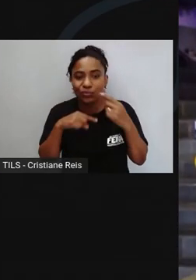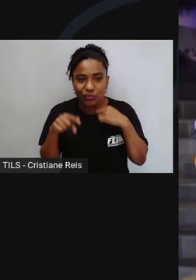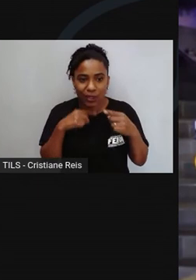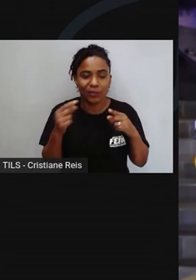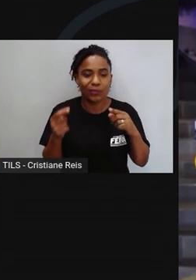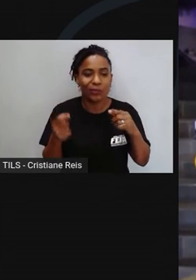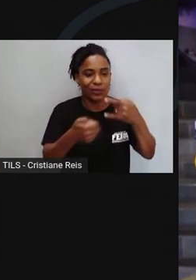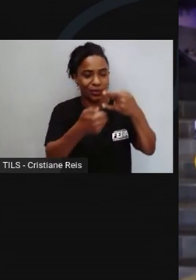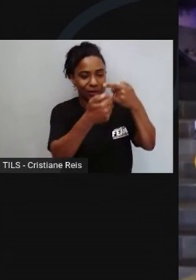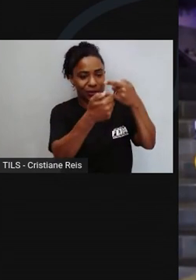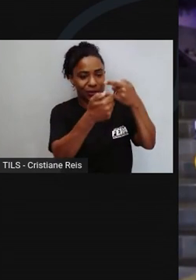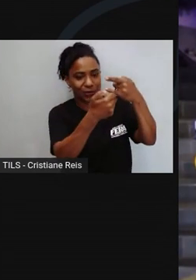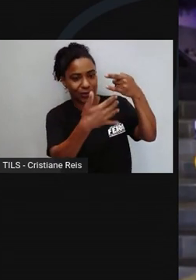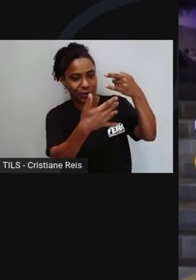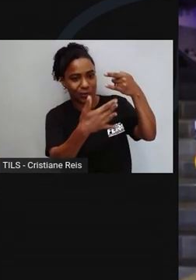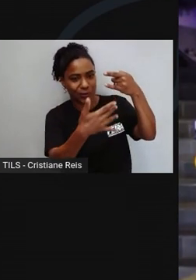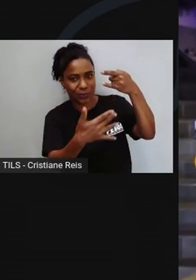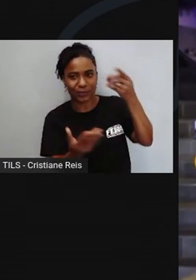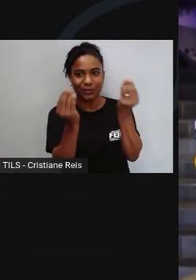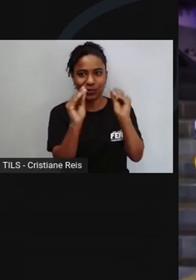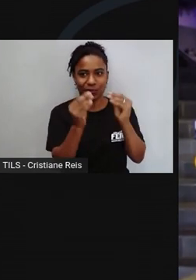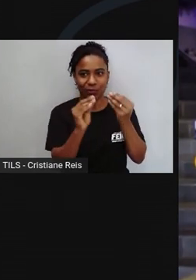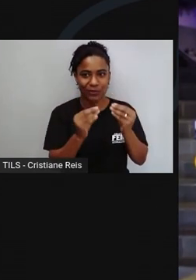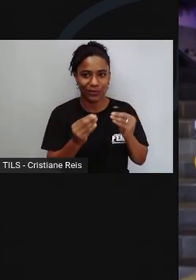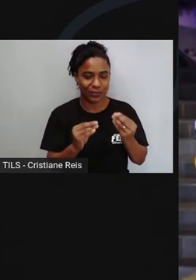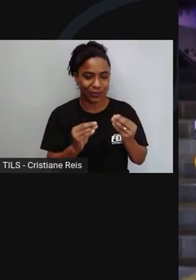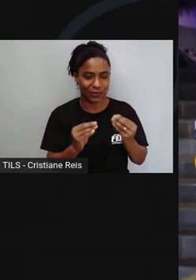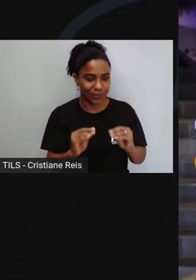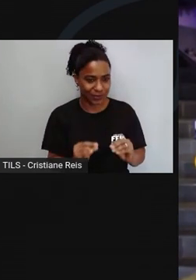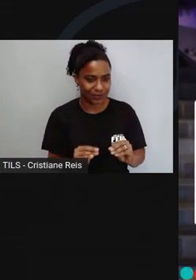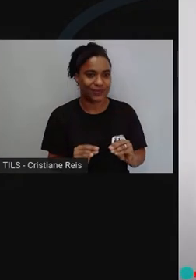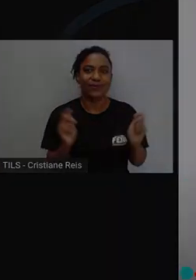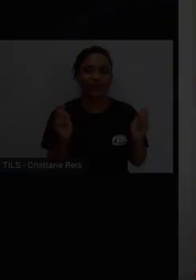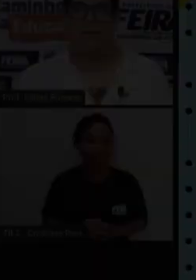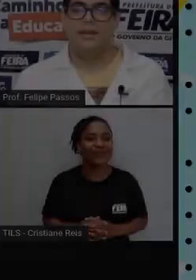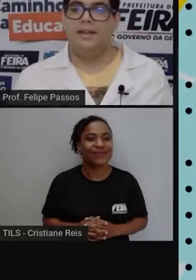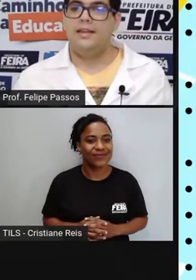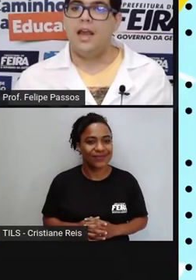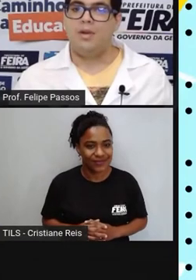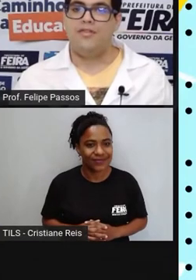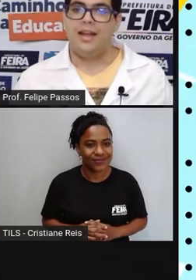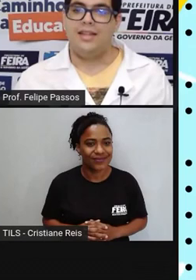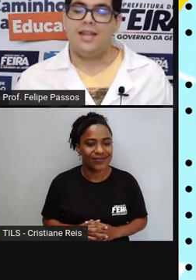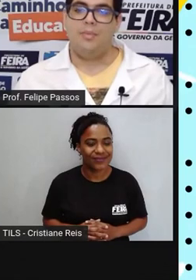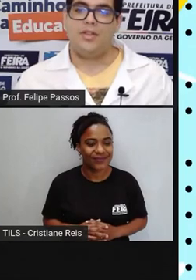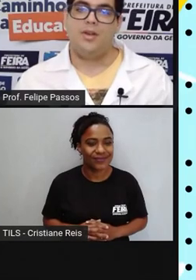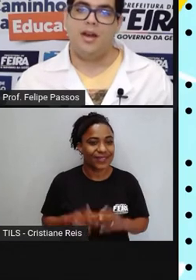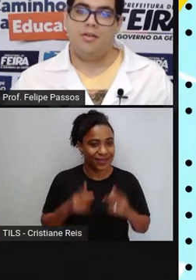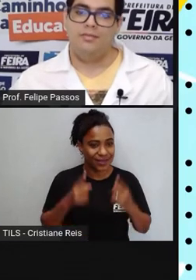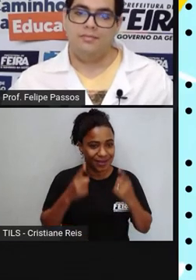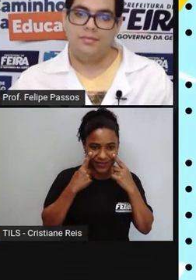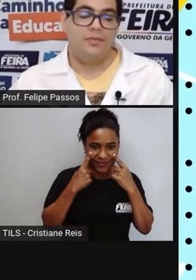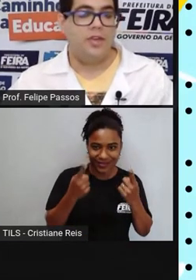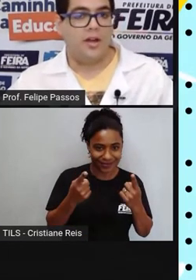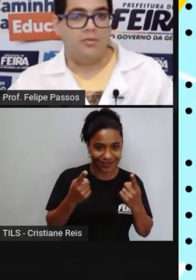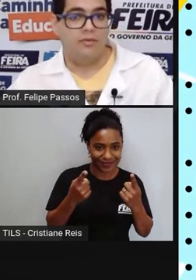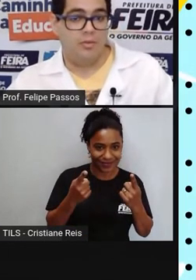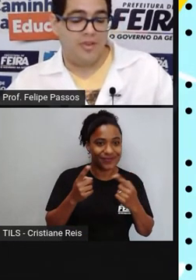comentários ou me manda um direct lá no Instagram que eu respondo para você. Obrigado. Até a próxima. E aí, para finalizar, pessoal,